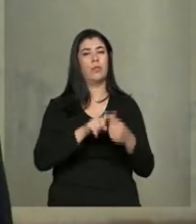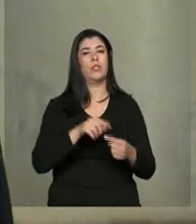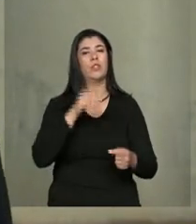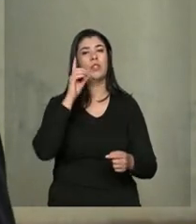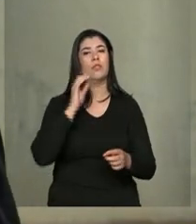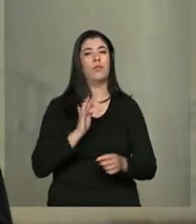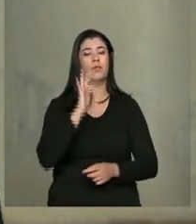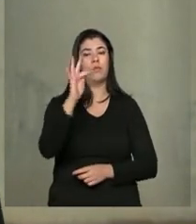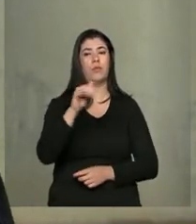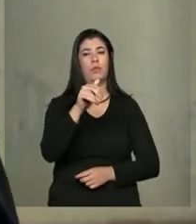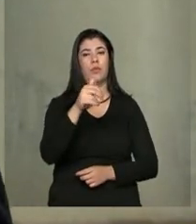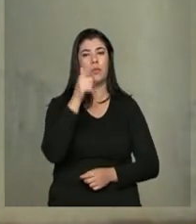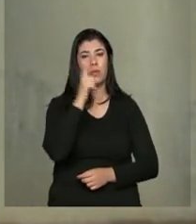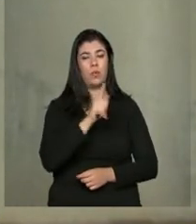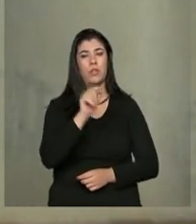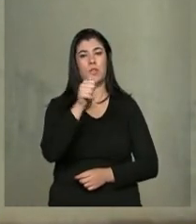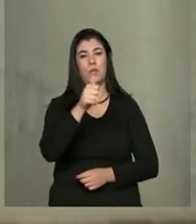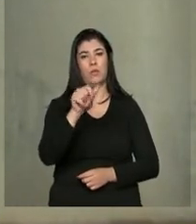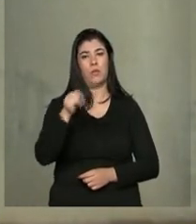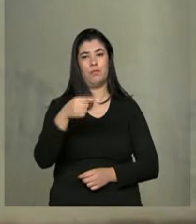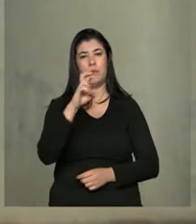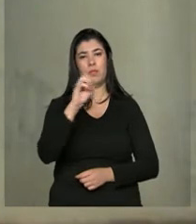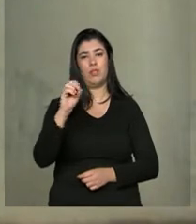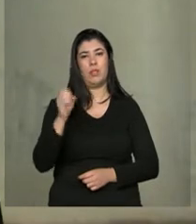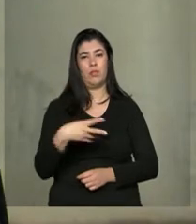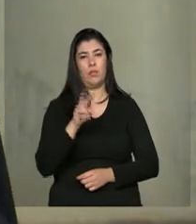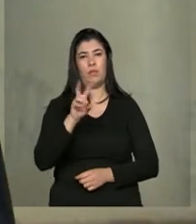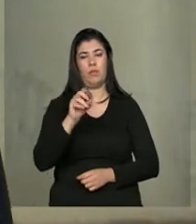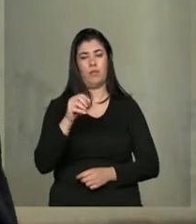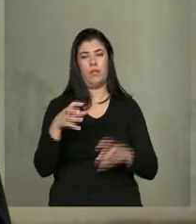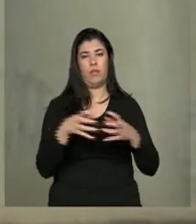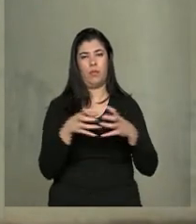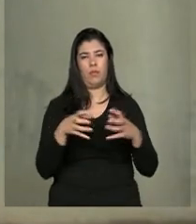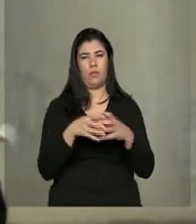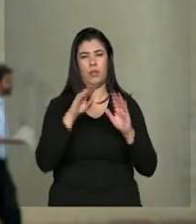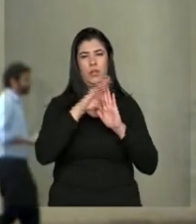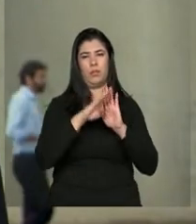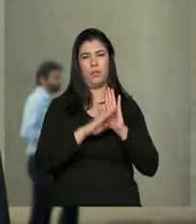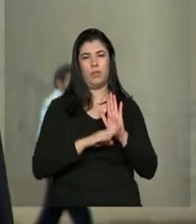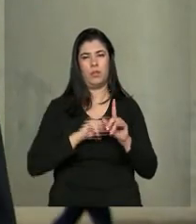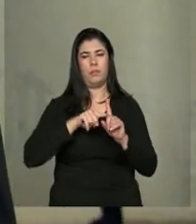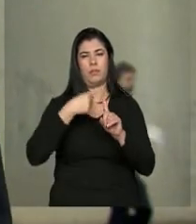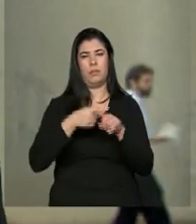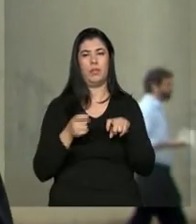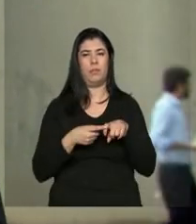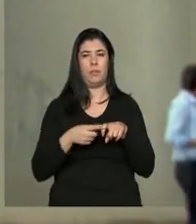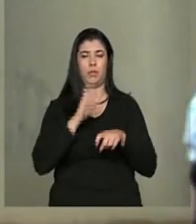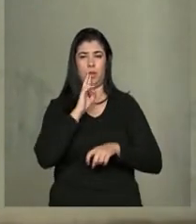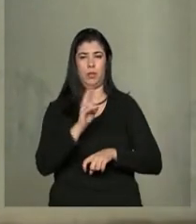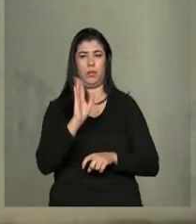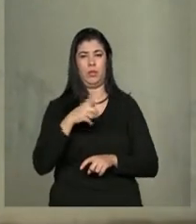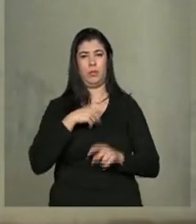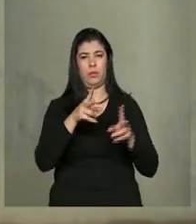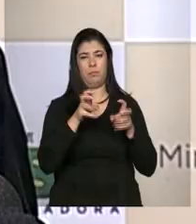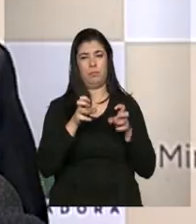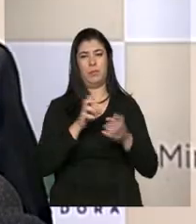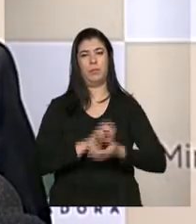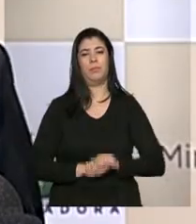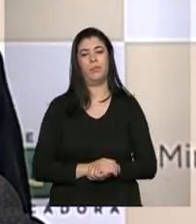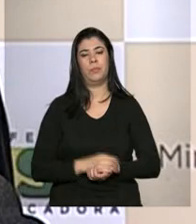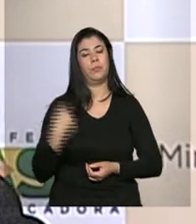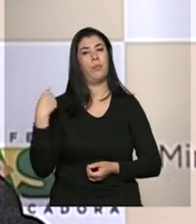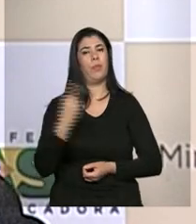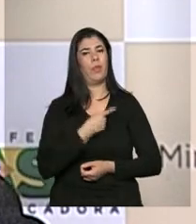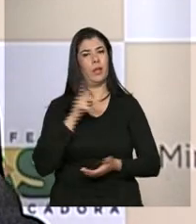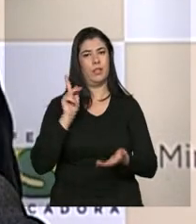.500 novas vagas. Nas comunidades atendidas pelo Programa Mais Médicos, os resultados já podem ser observados. Nós,